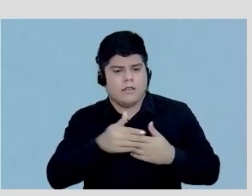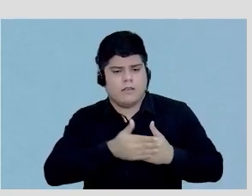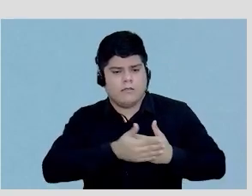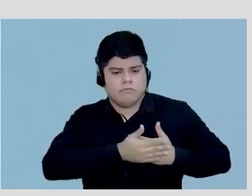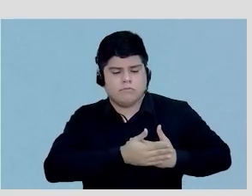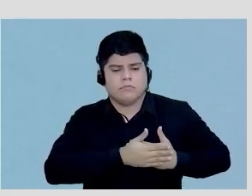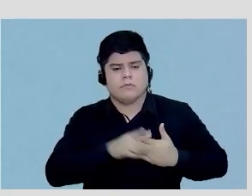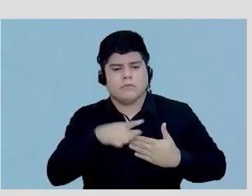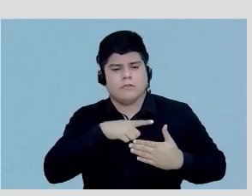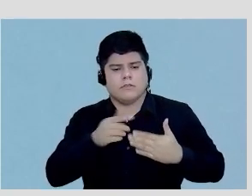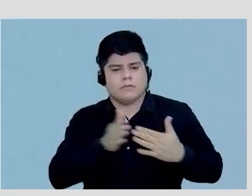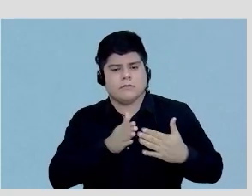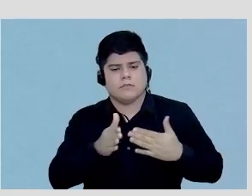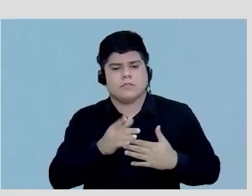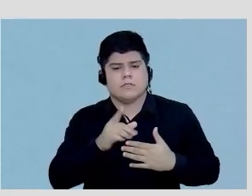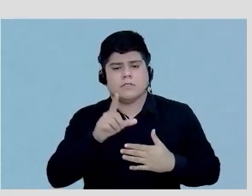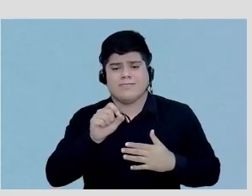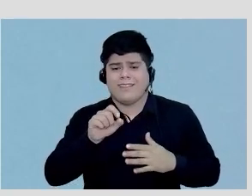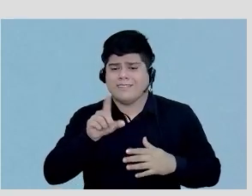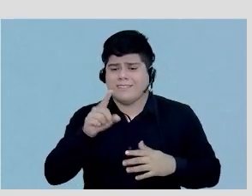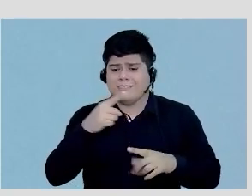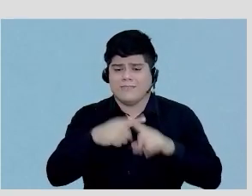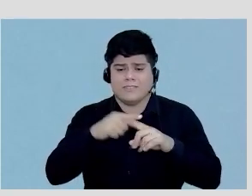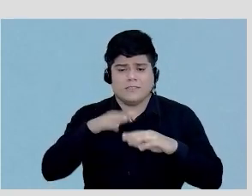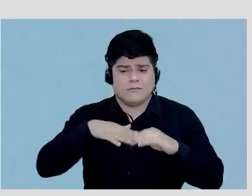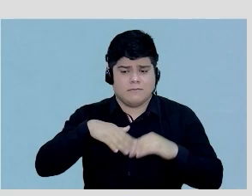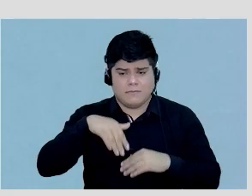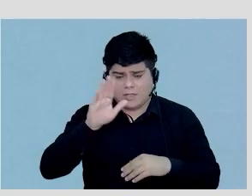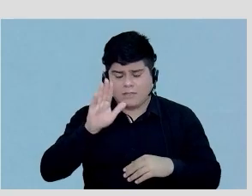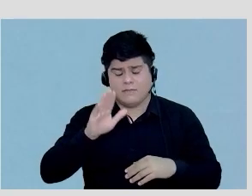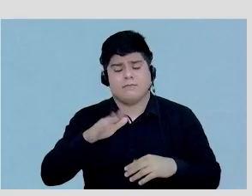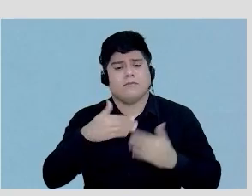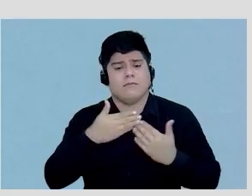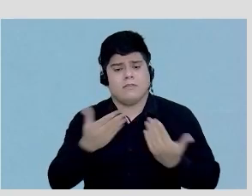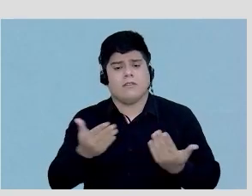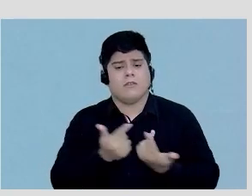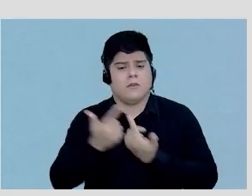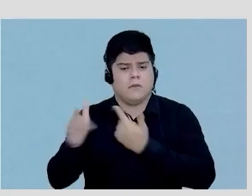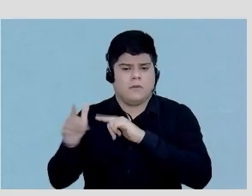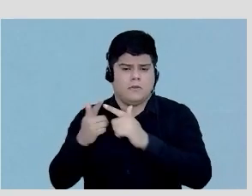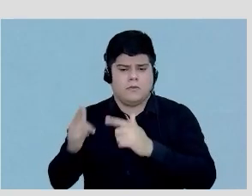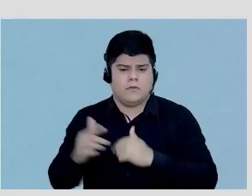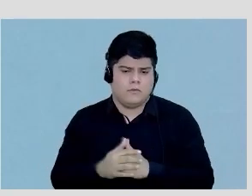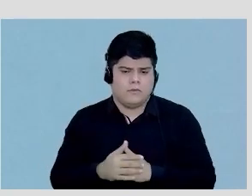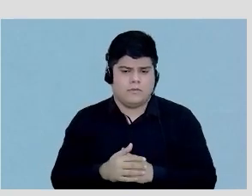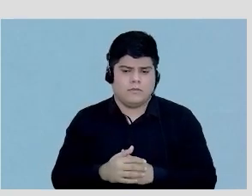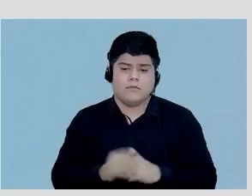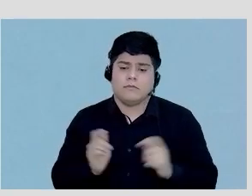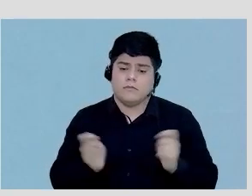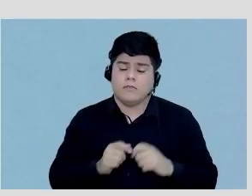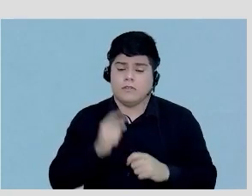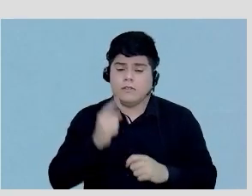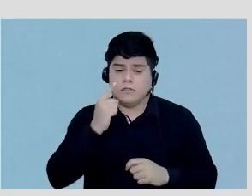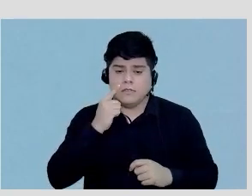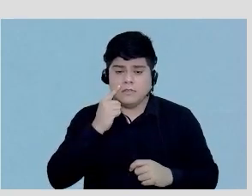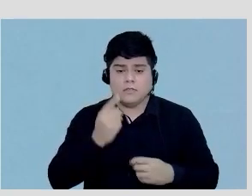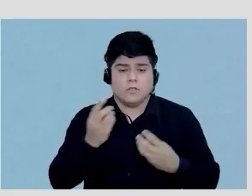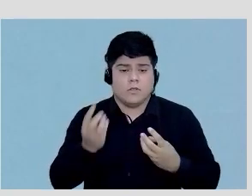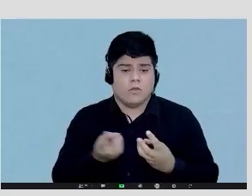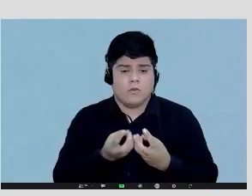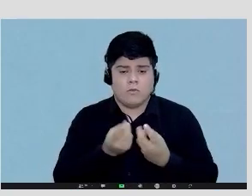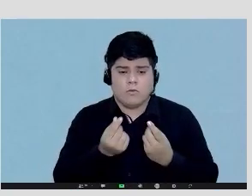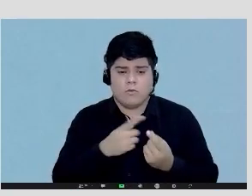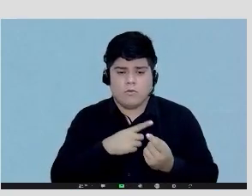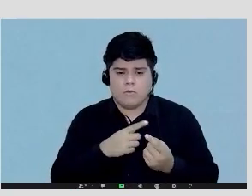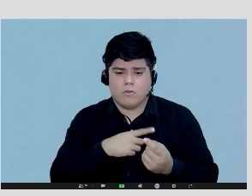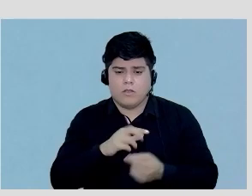sensibilidade de 10 vezes maior em relação aos outros equipamentos. E permite que a gente conte muita